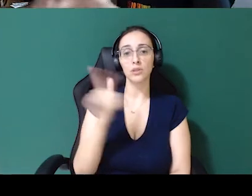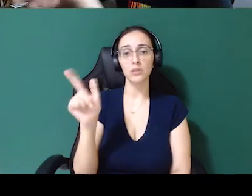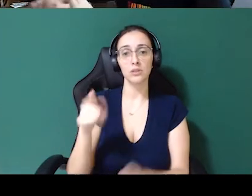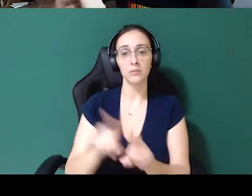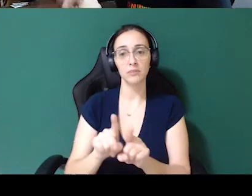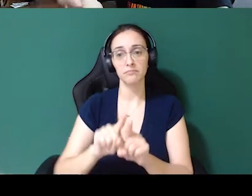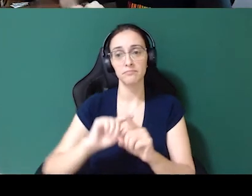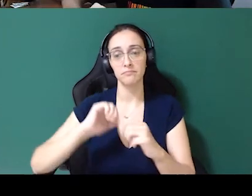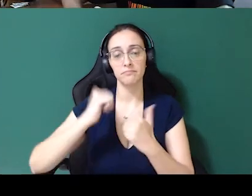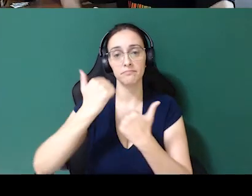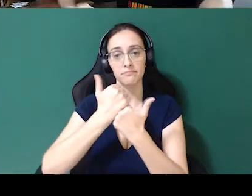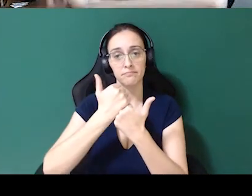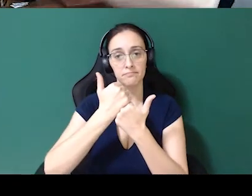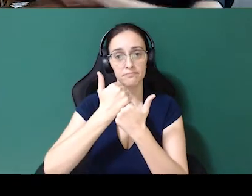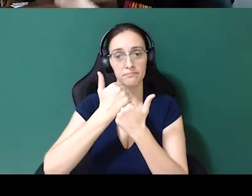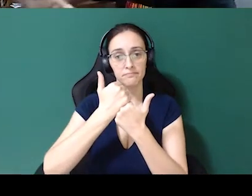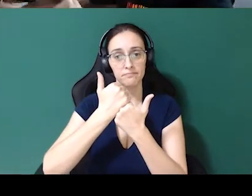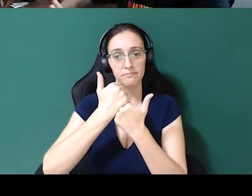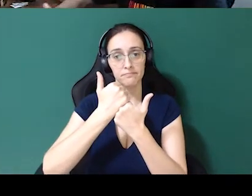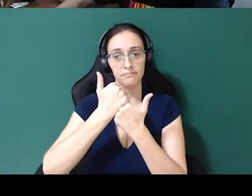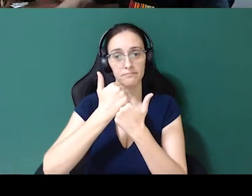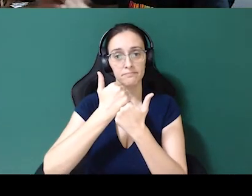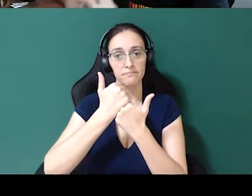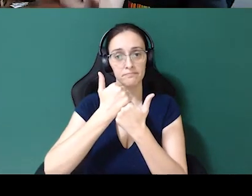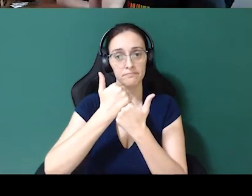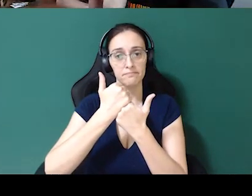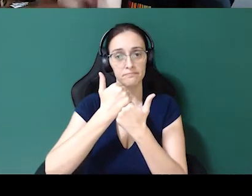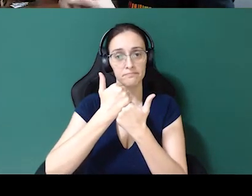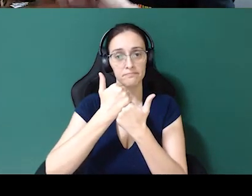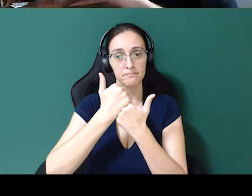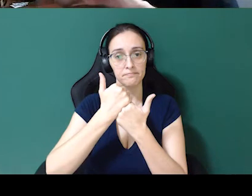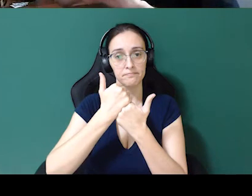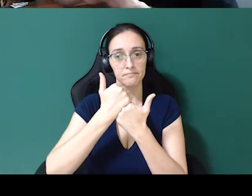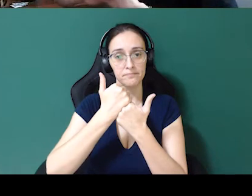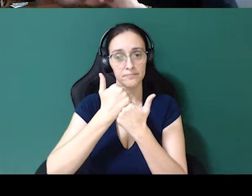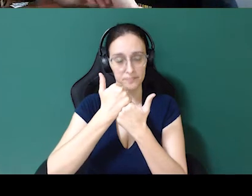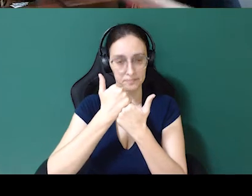Trazer todas as religiões, principalmente as de matriz africana, botar lá certinho. É realmente